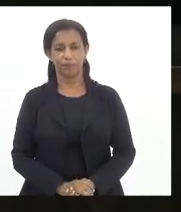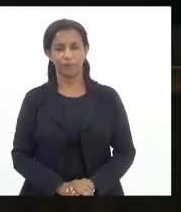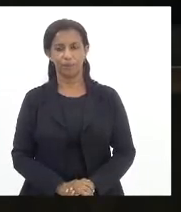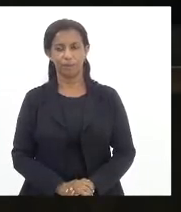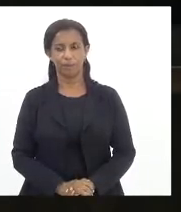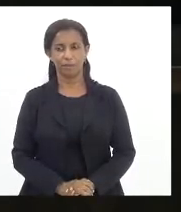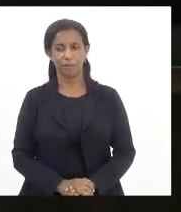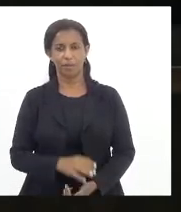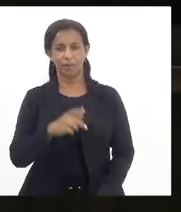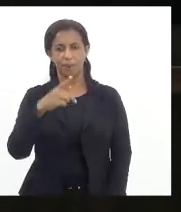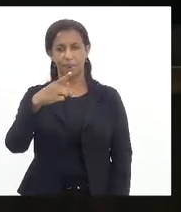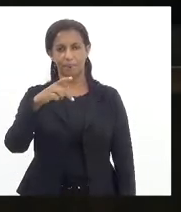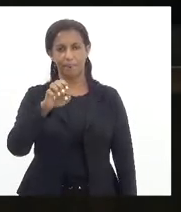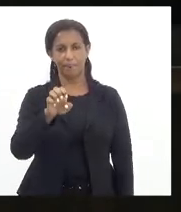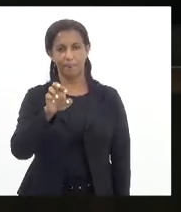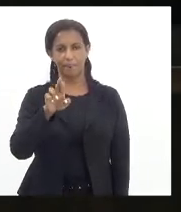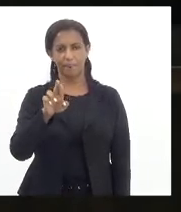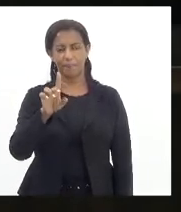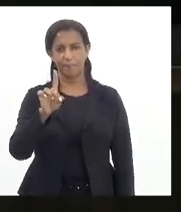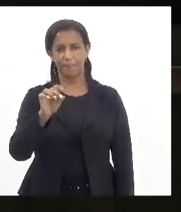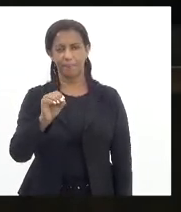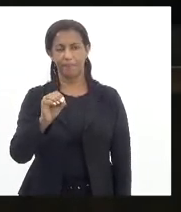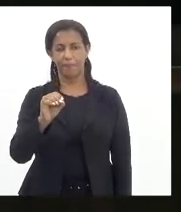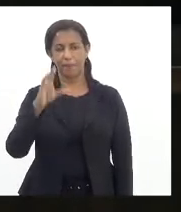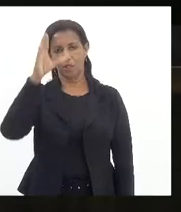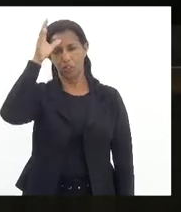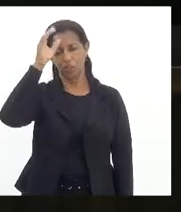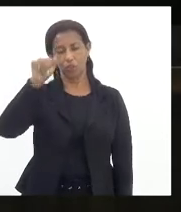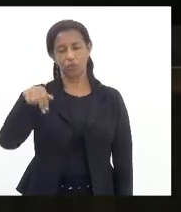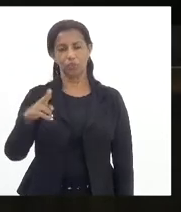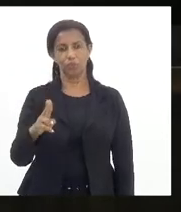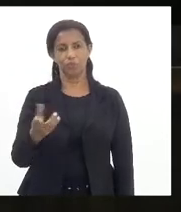Eurico Júnior deputado Pedro Ricardo deputado da Tia Ju